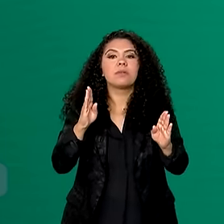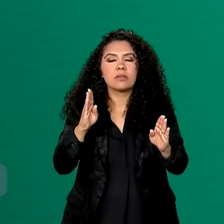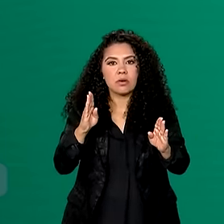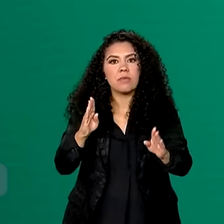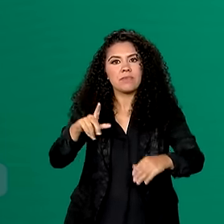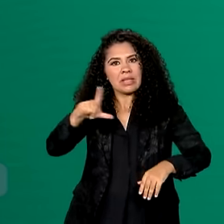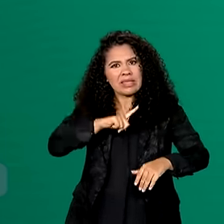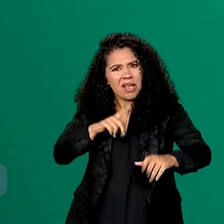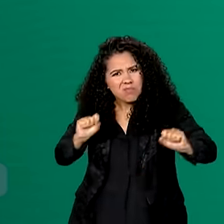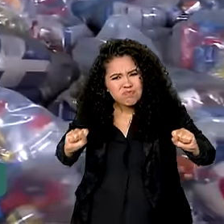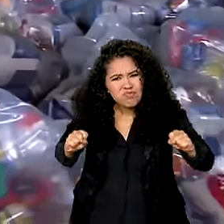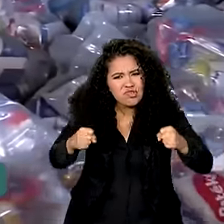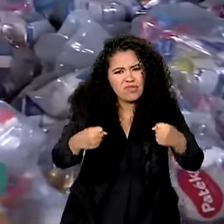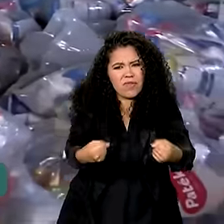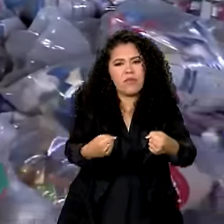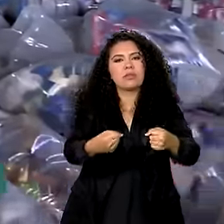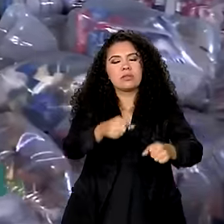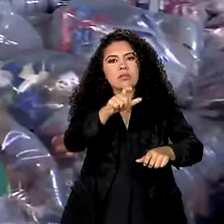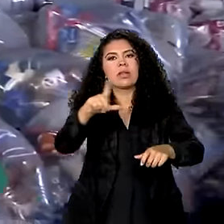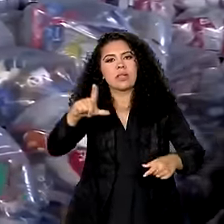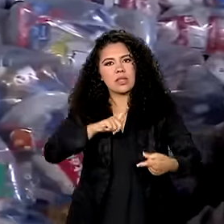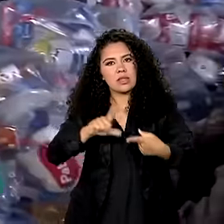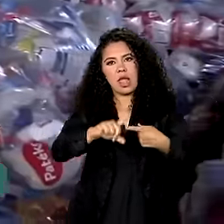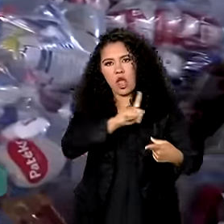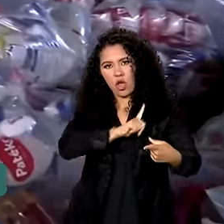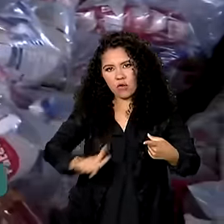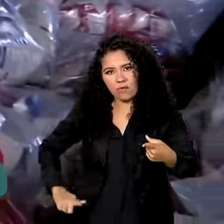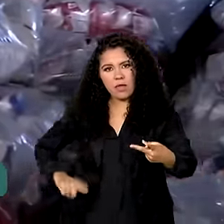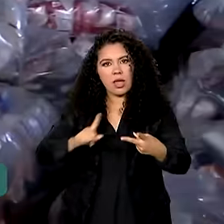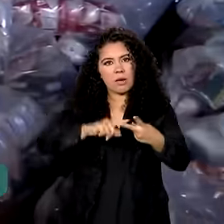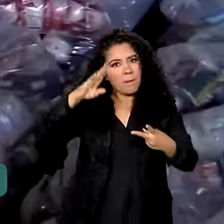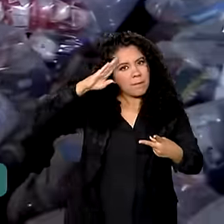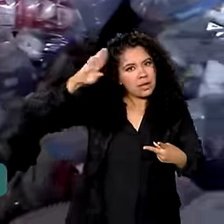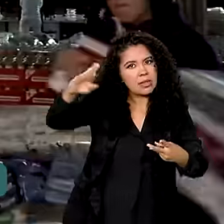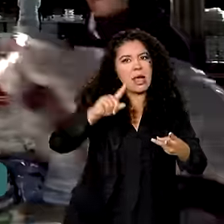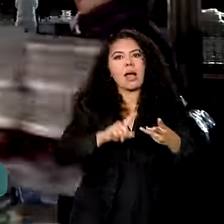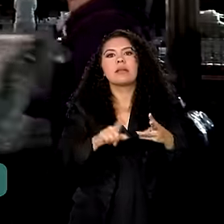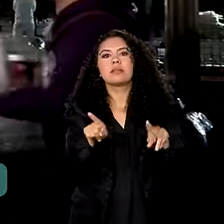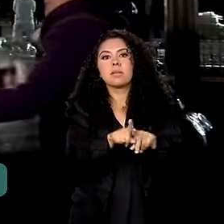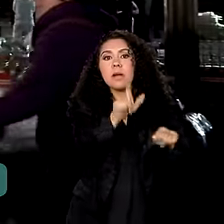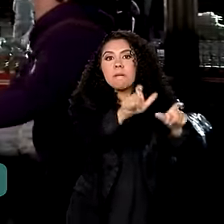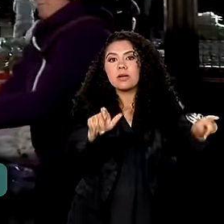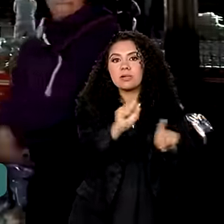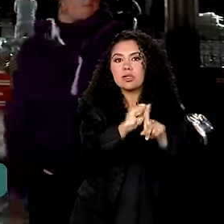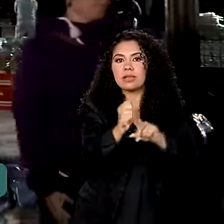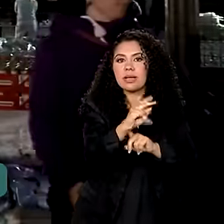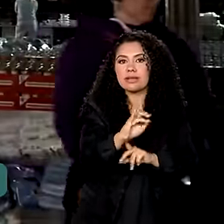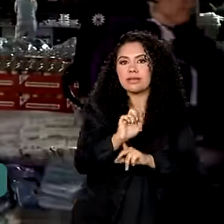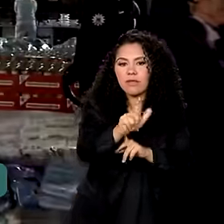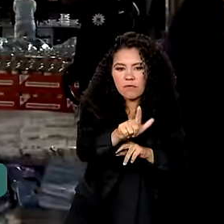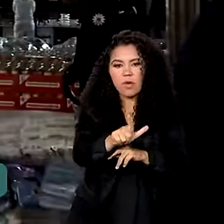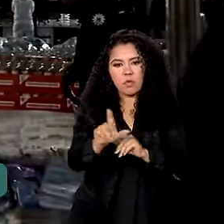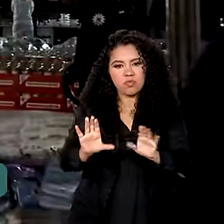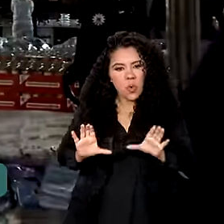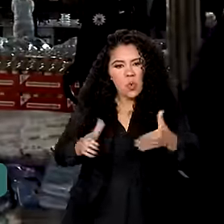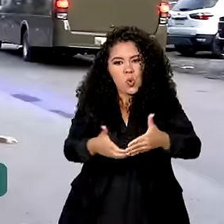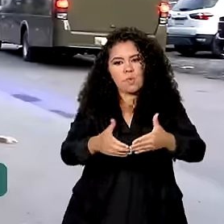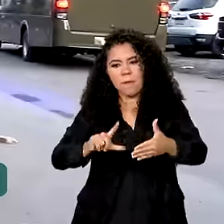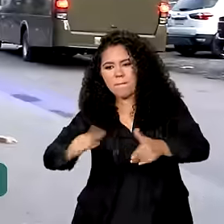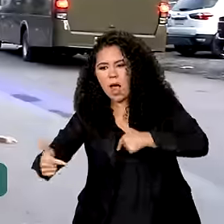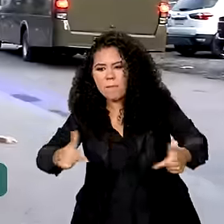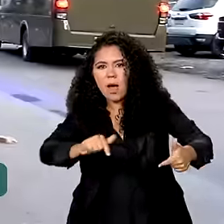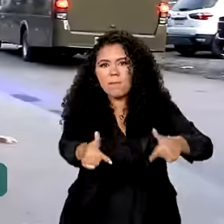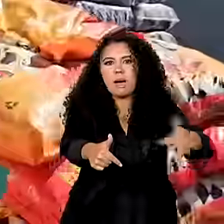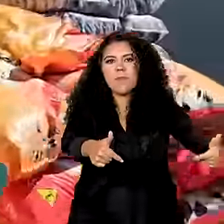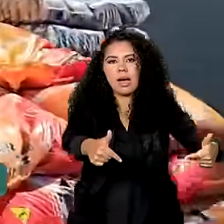força-tarefa que envolve governo, militares e sociedade civil está sendo realizada em várias frentes,